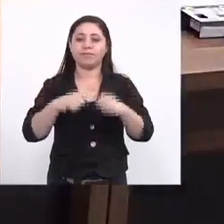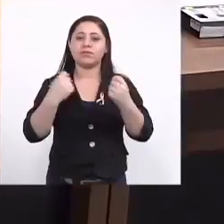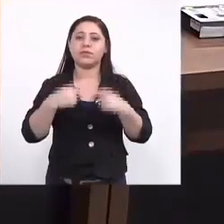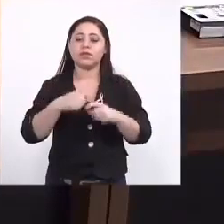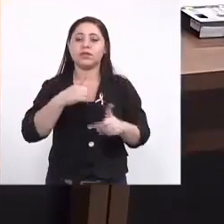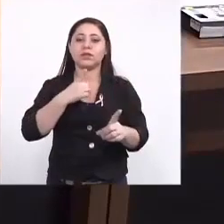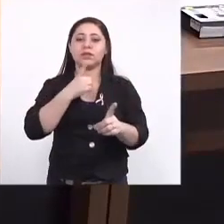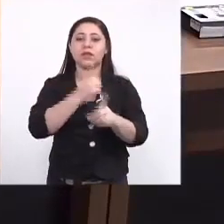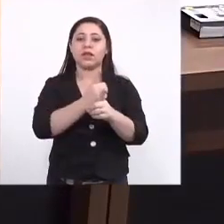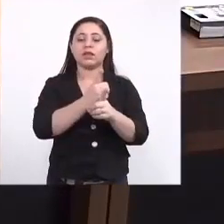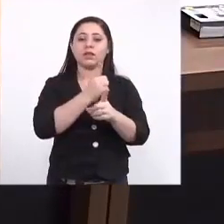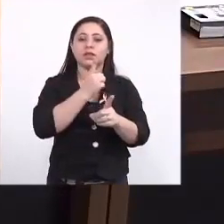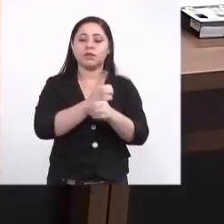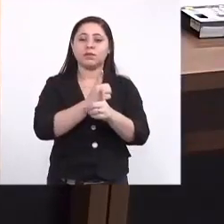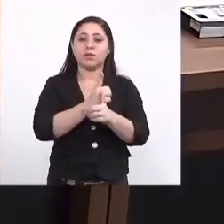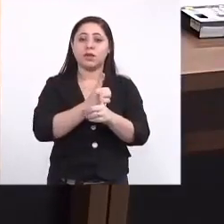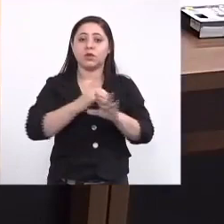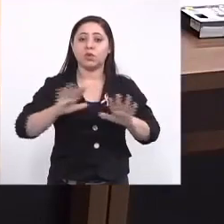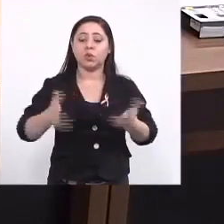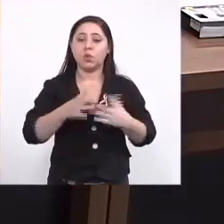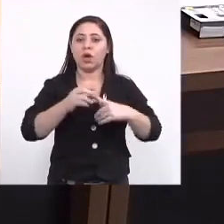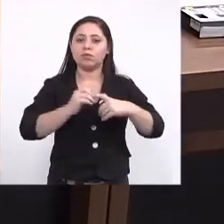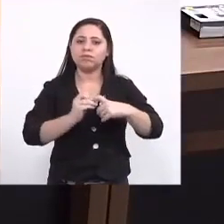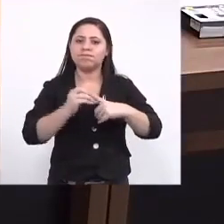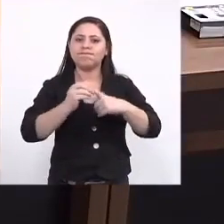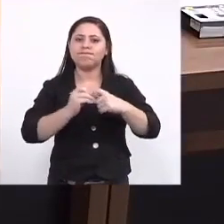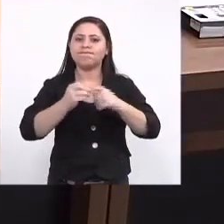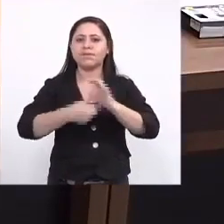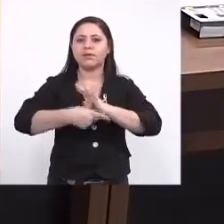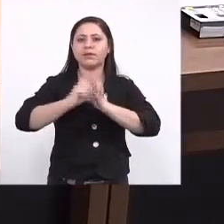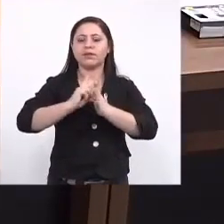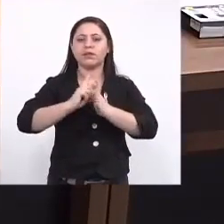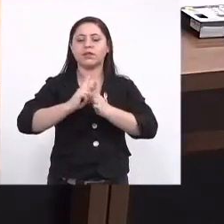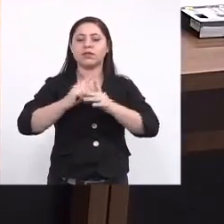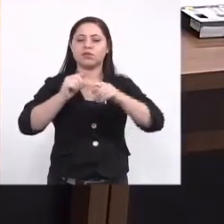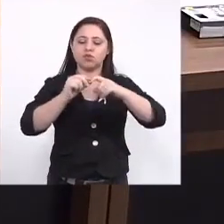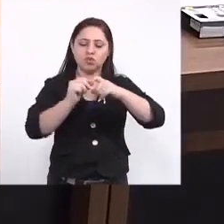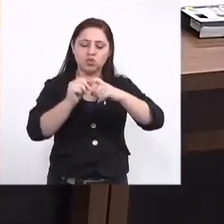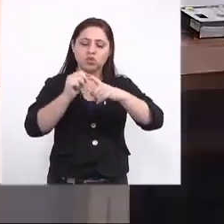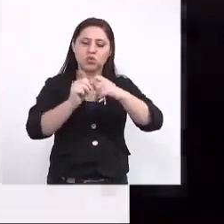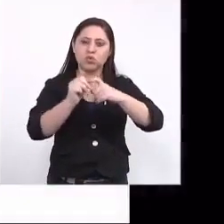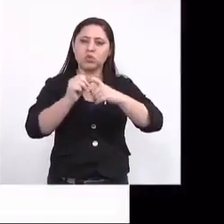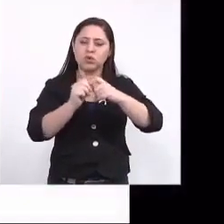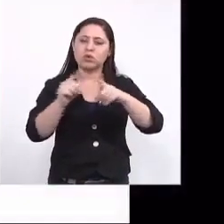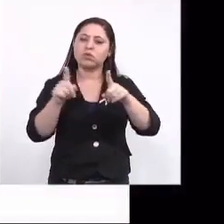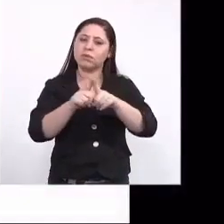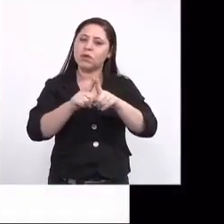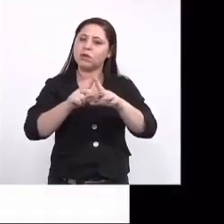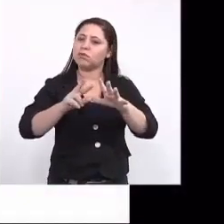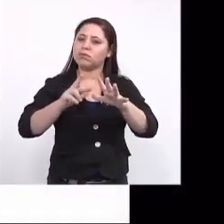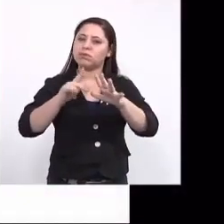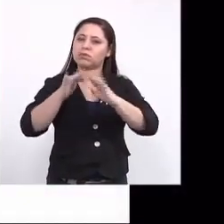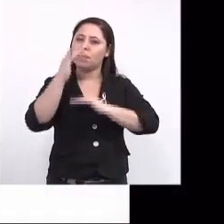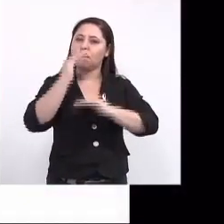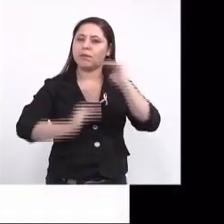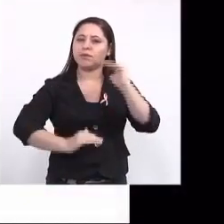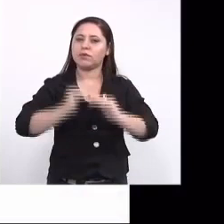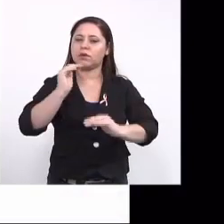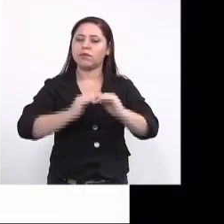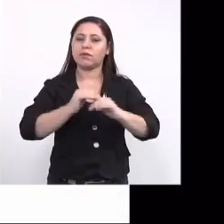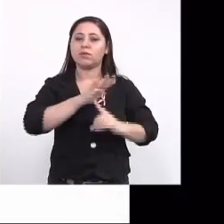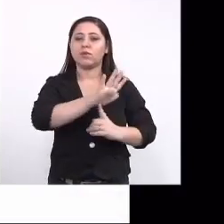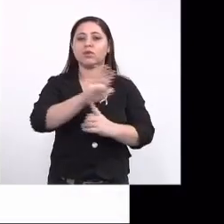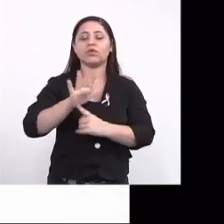receba a estimulação precoce que envolve fisioterapia, terapia ocupacional. Elas vão